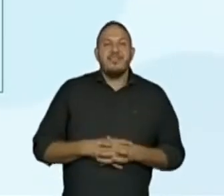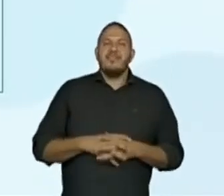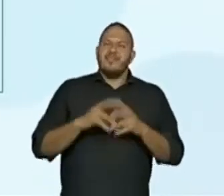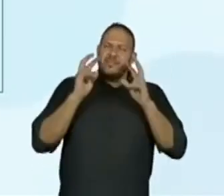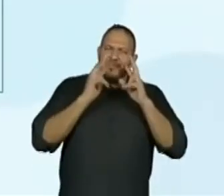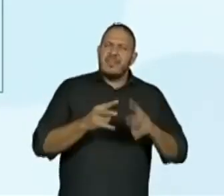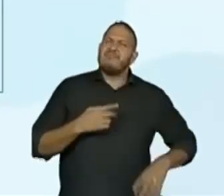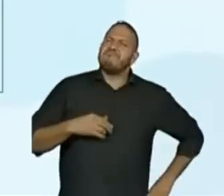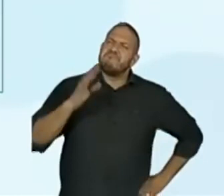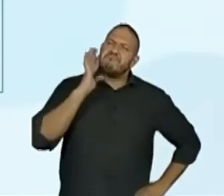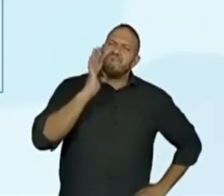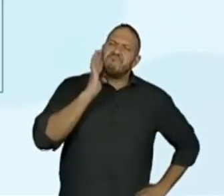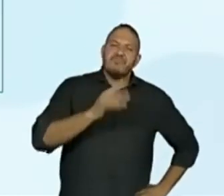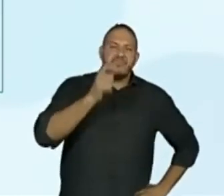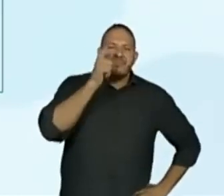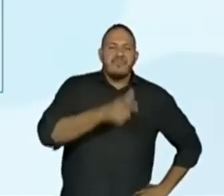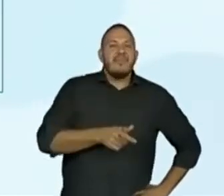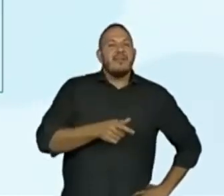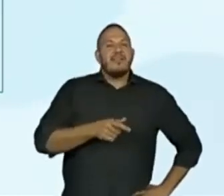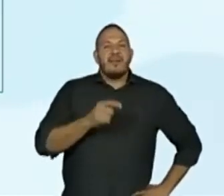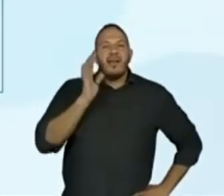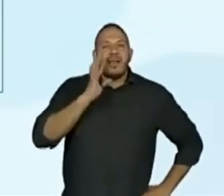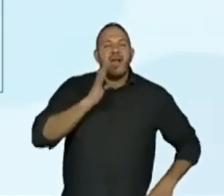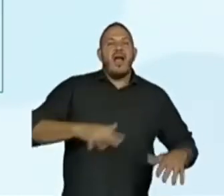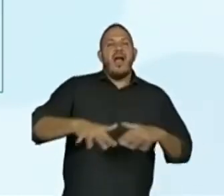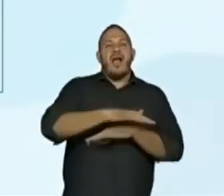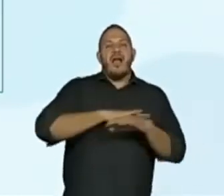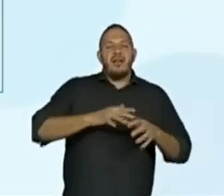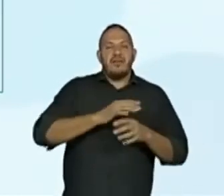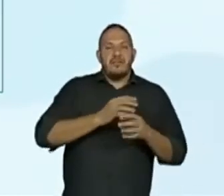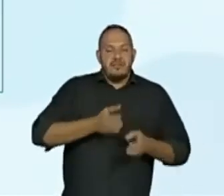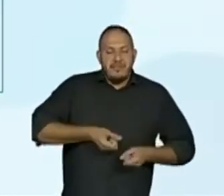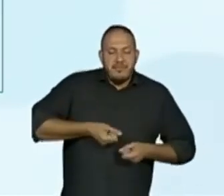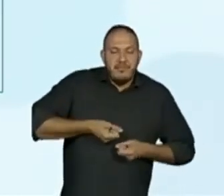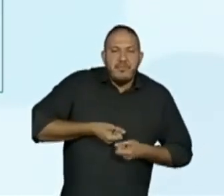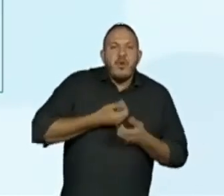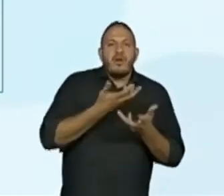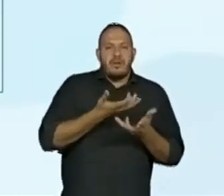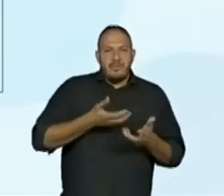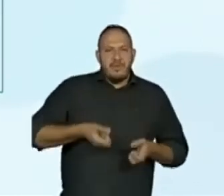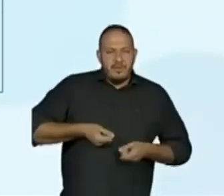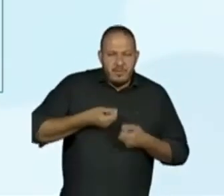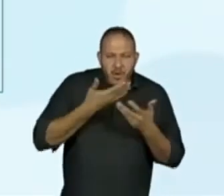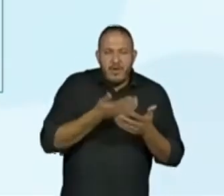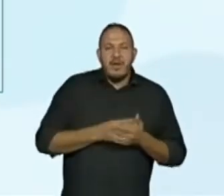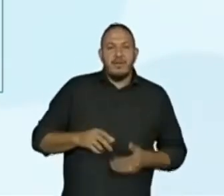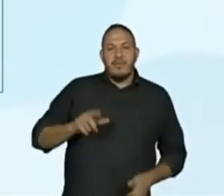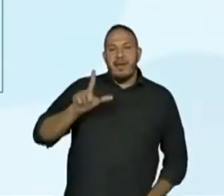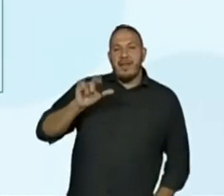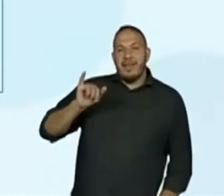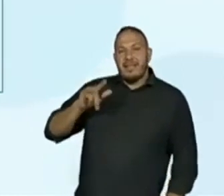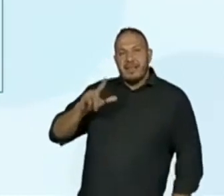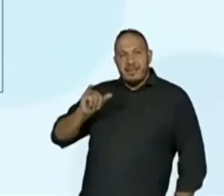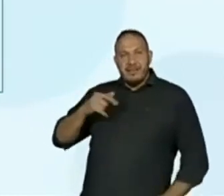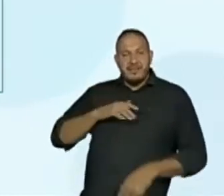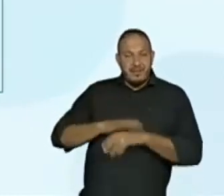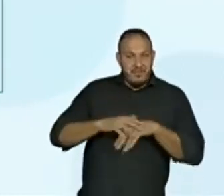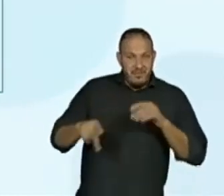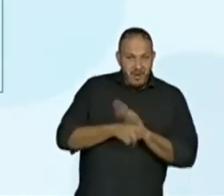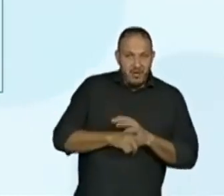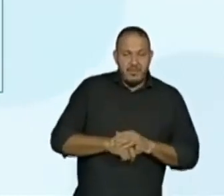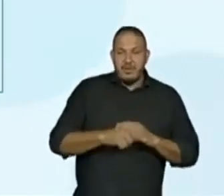divertida essa primeira estrofe do poema Paralili, de Fernando Pessoa. Estou mudando o poeminha agora, mas só tem um pedacinho.